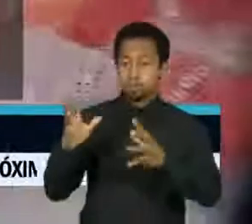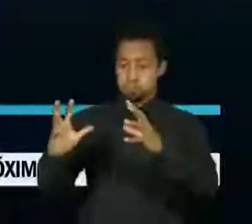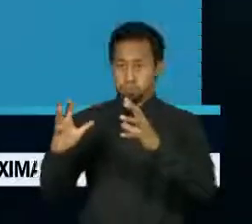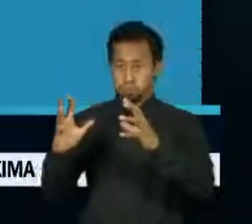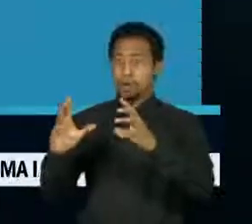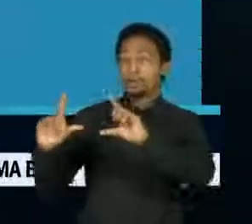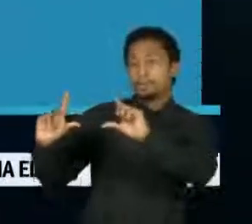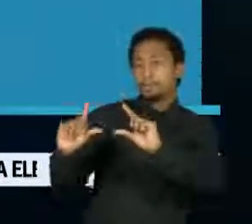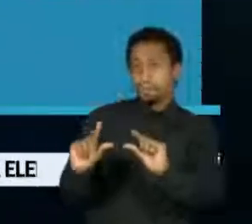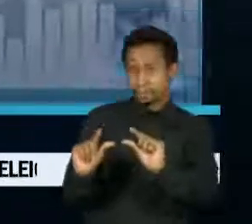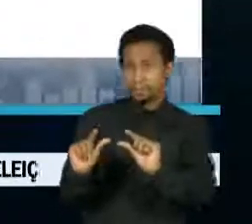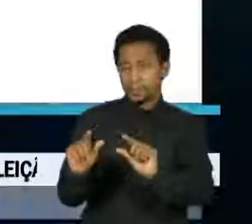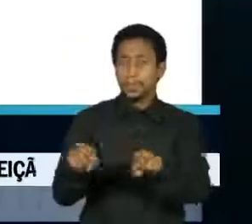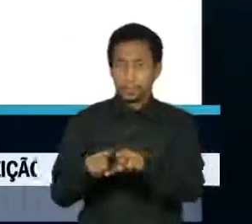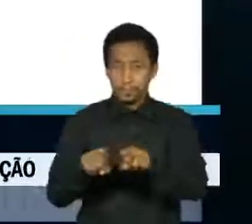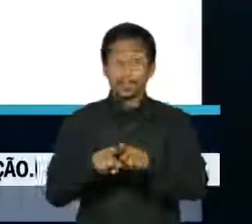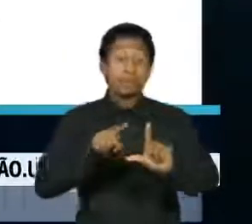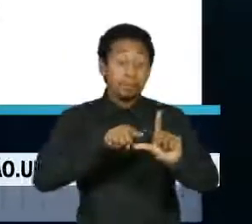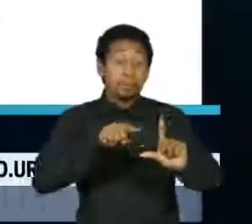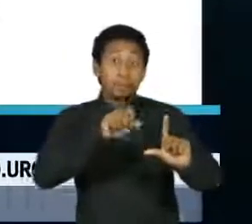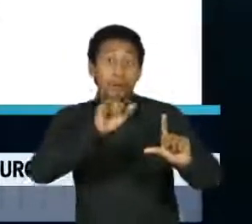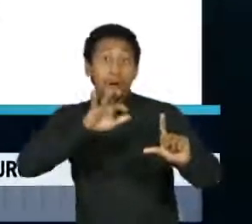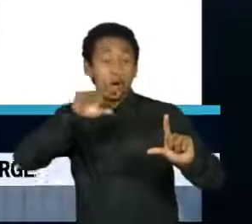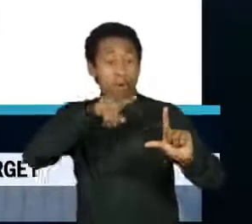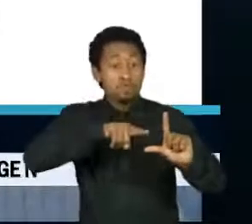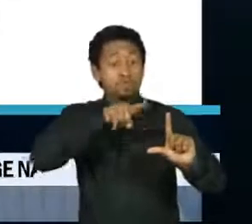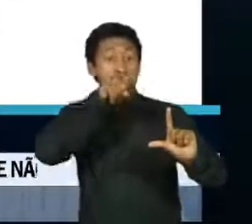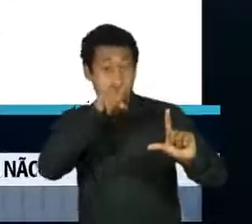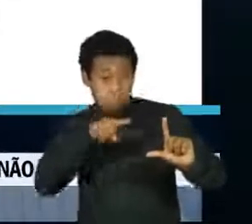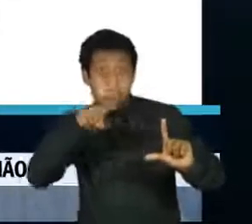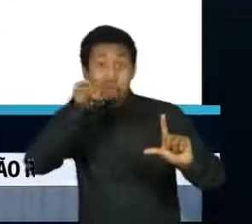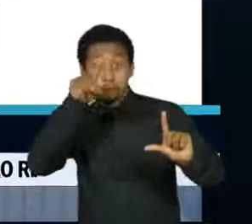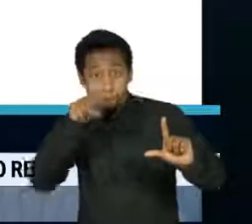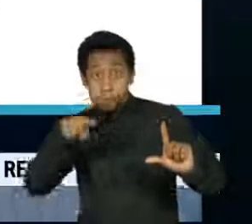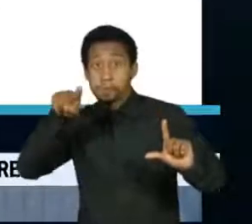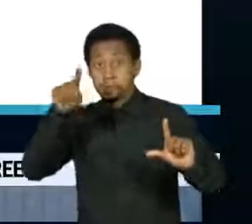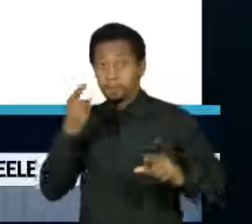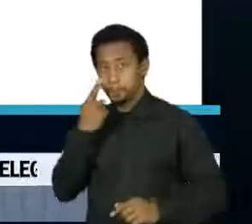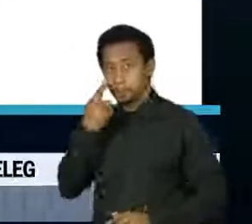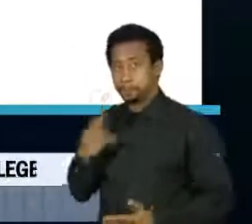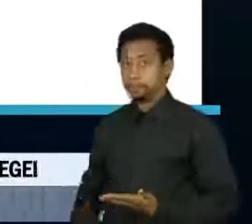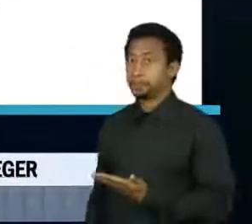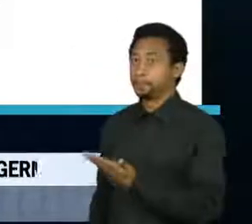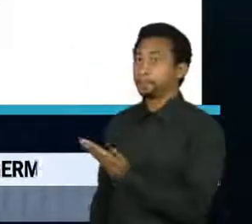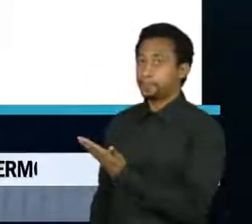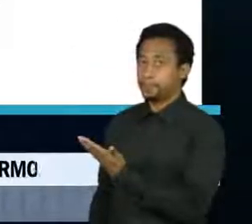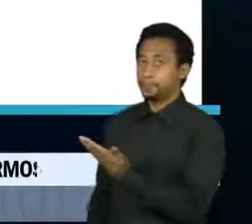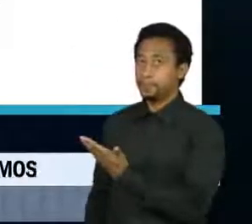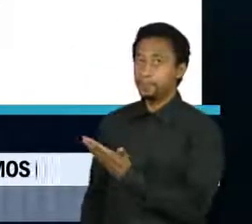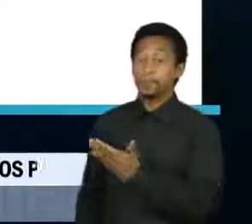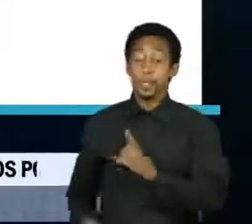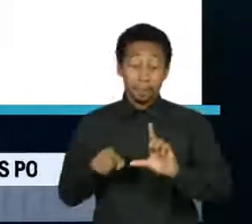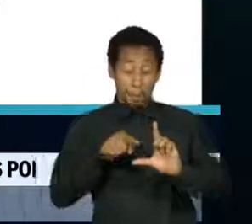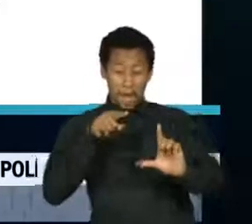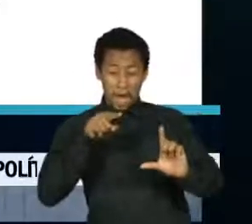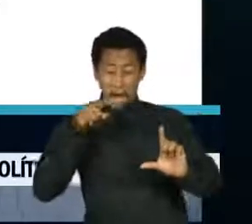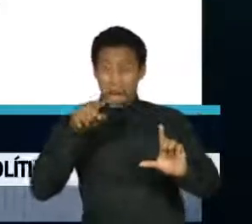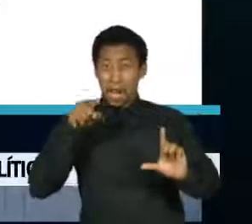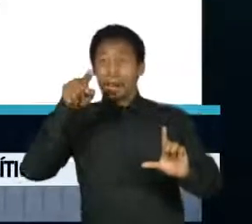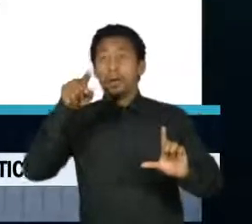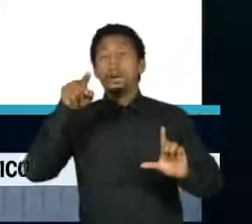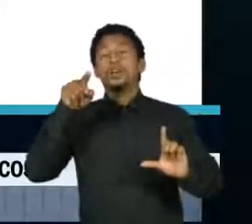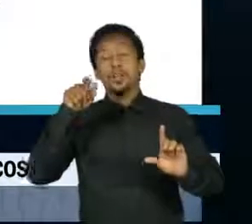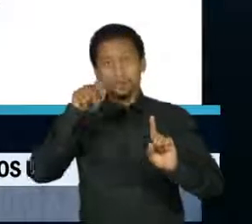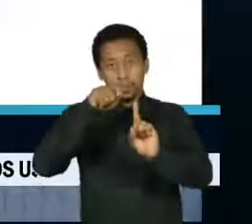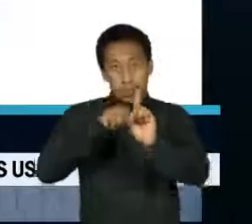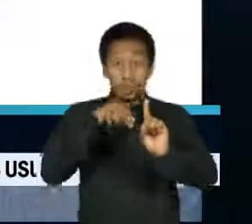queda. A inflação oscilou todos os meses no ano passado, mas retomava a tendência de alta. Entrou em trajetória de queda em